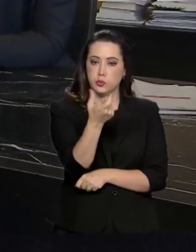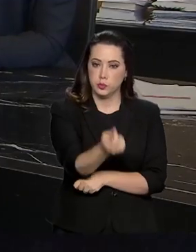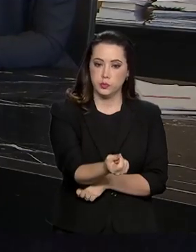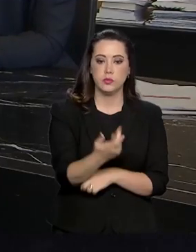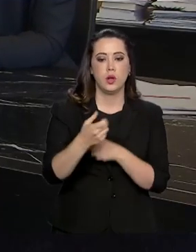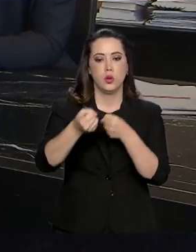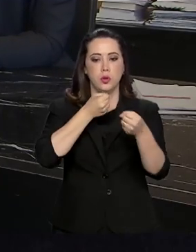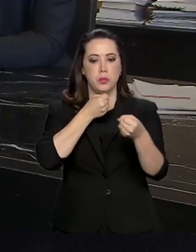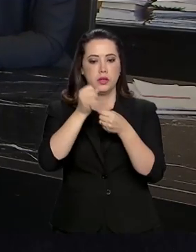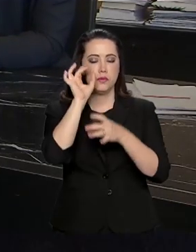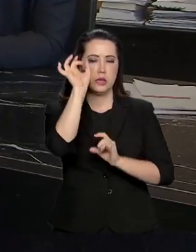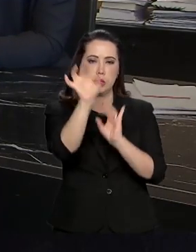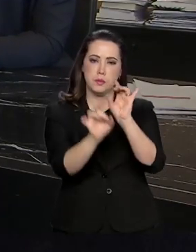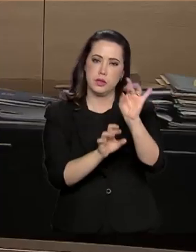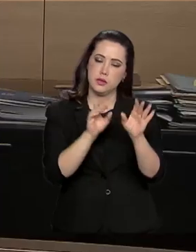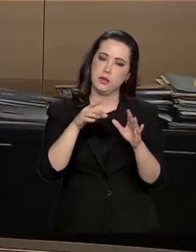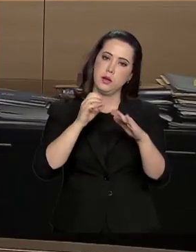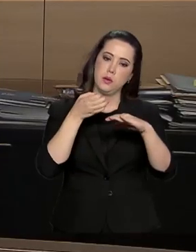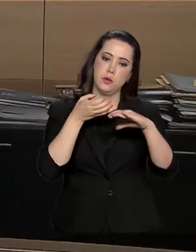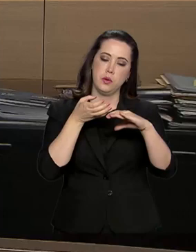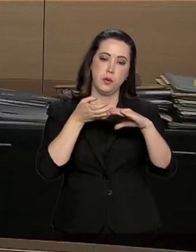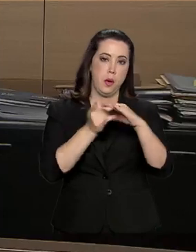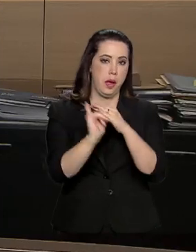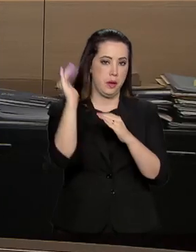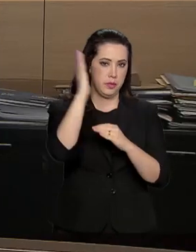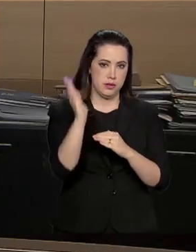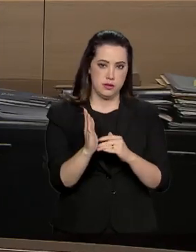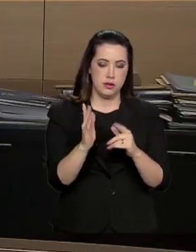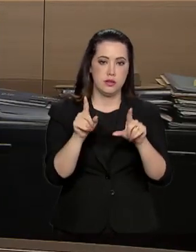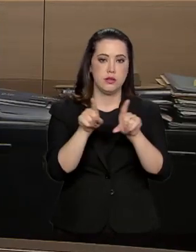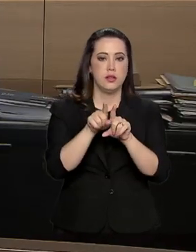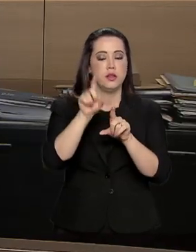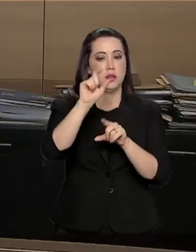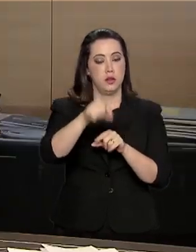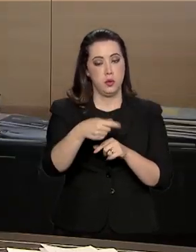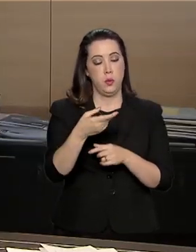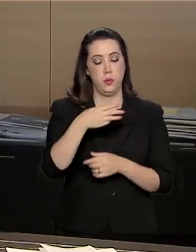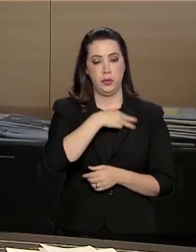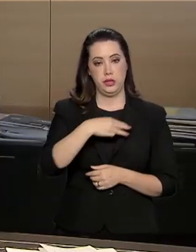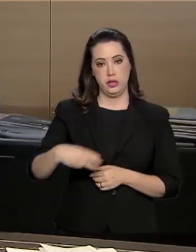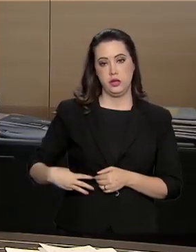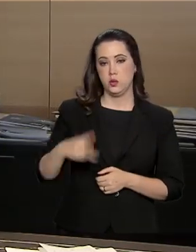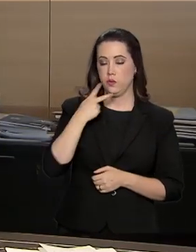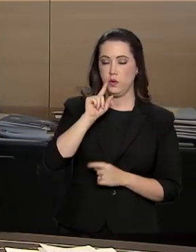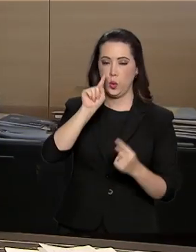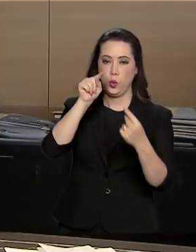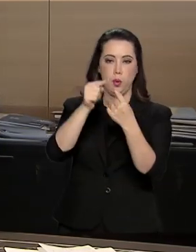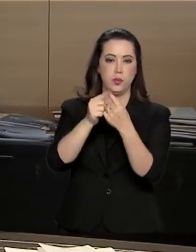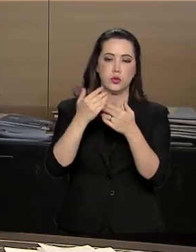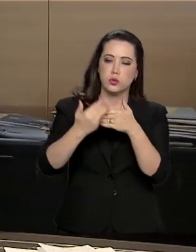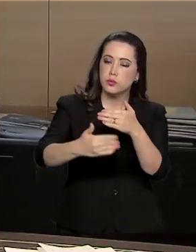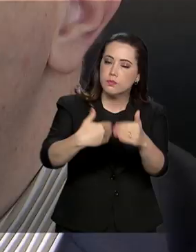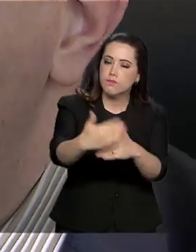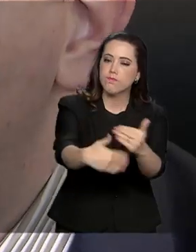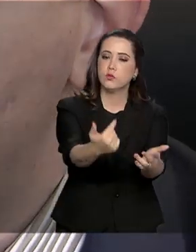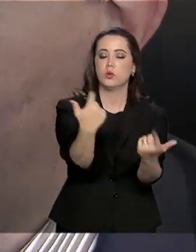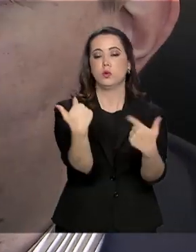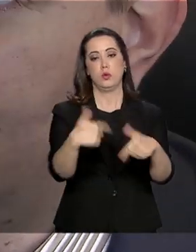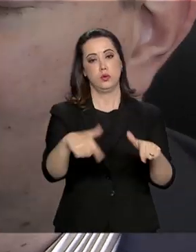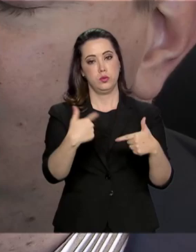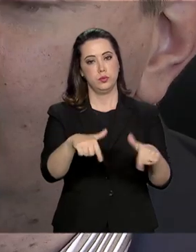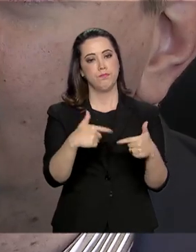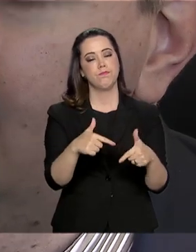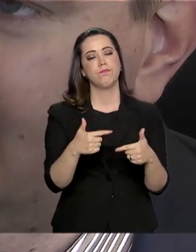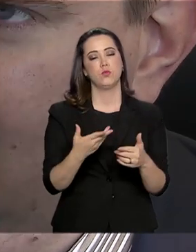entrevista exclusiva à EBC, o ministro Gustavo Canuto disse que o foco é dar continuidade ao trabalho